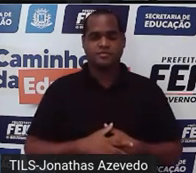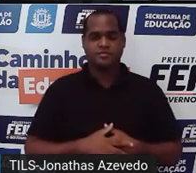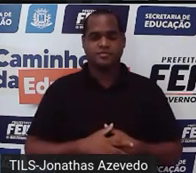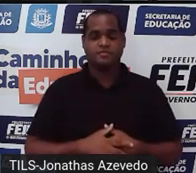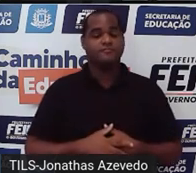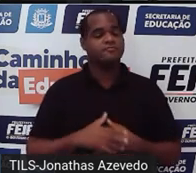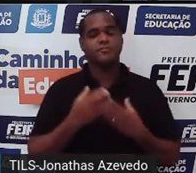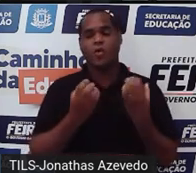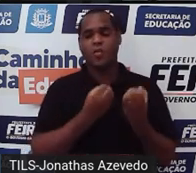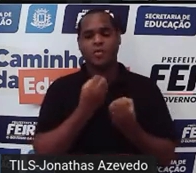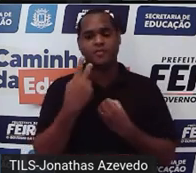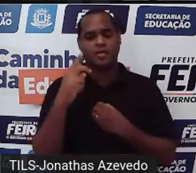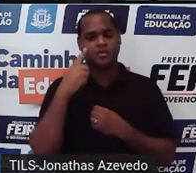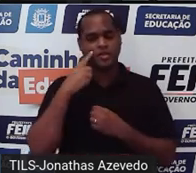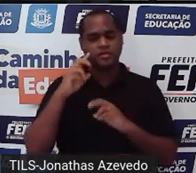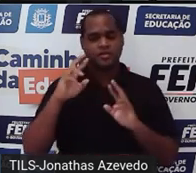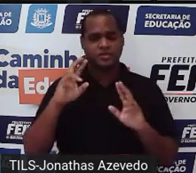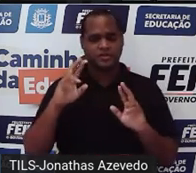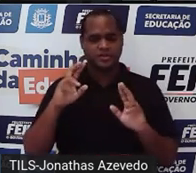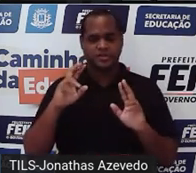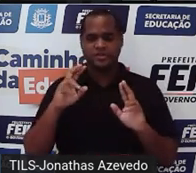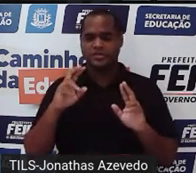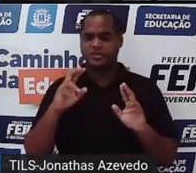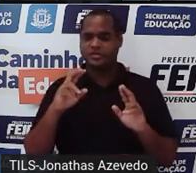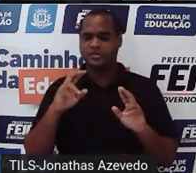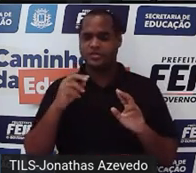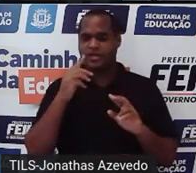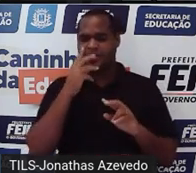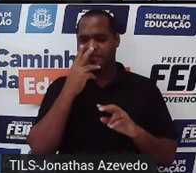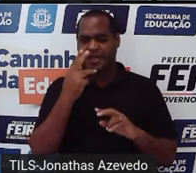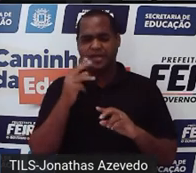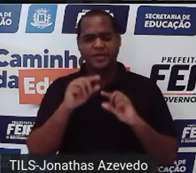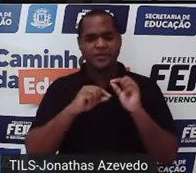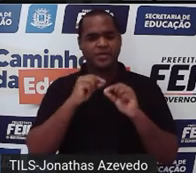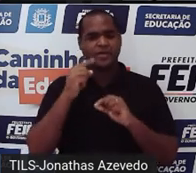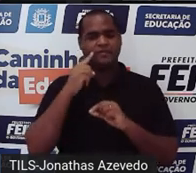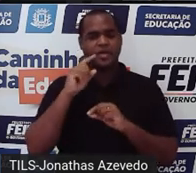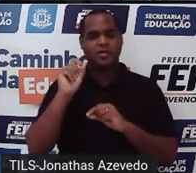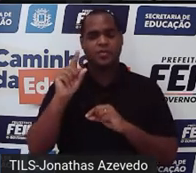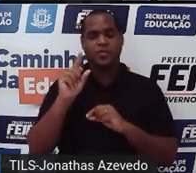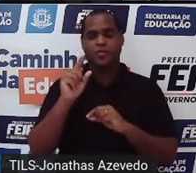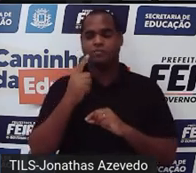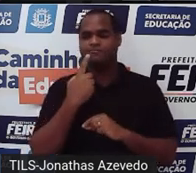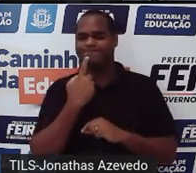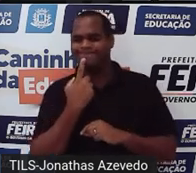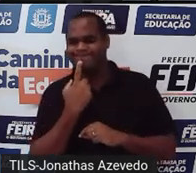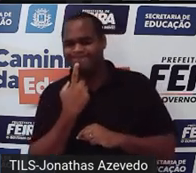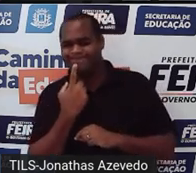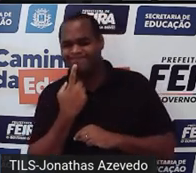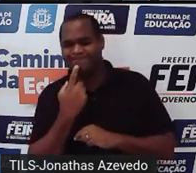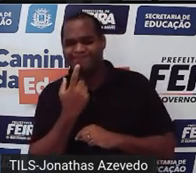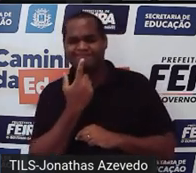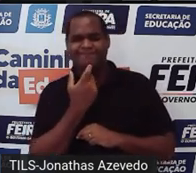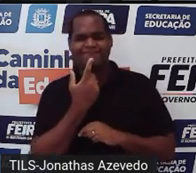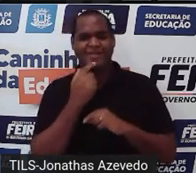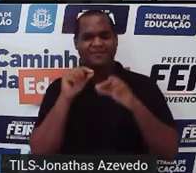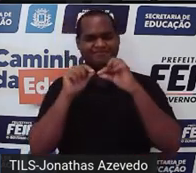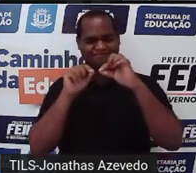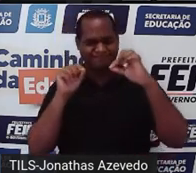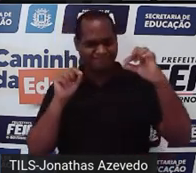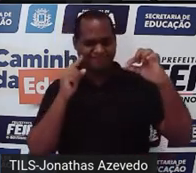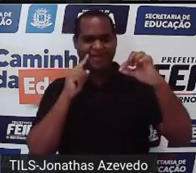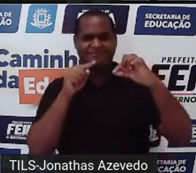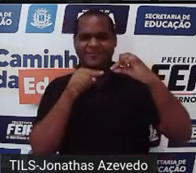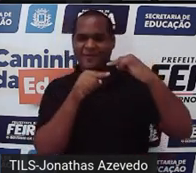como é que essas retas ficaram olha só eu vou tirar a azul a outra a vermelha ficou por baixo